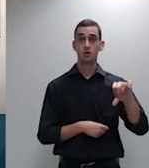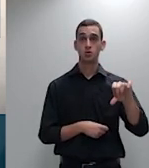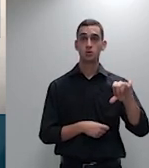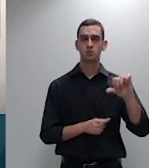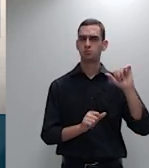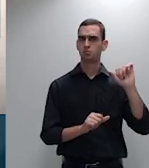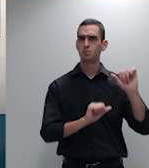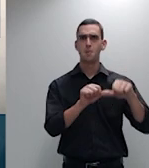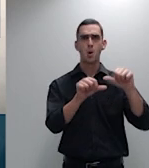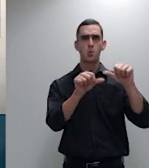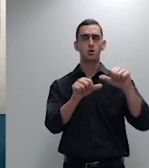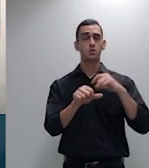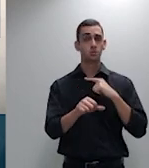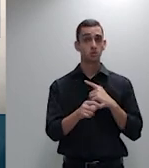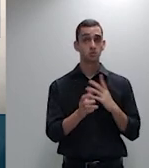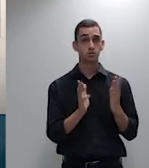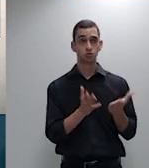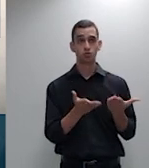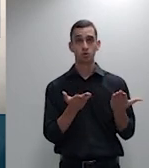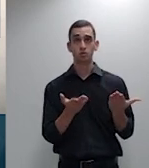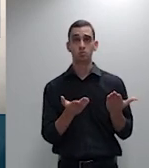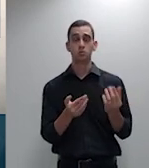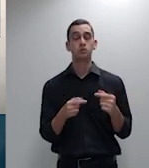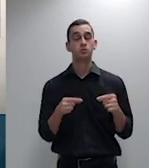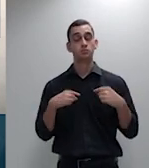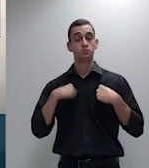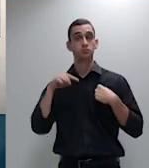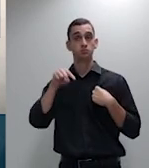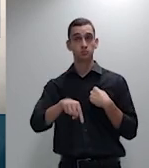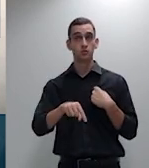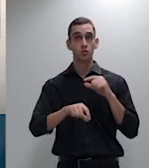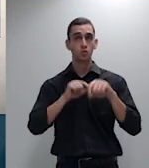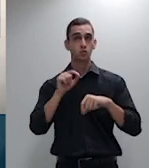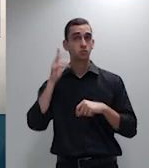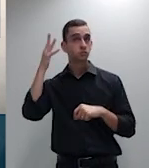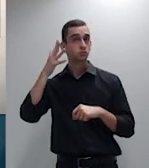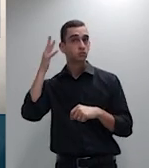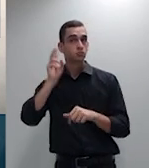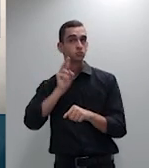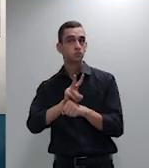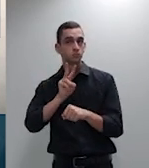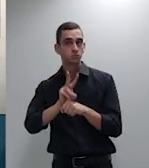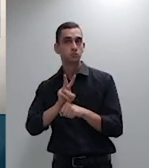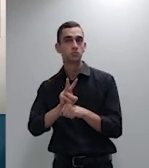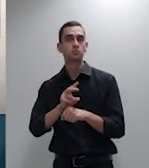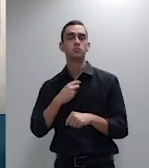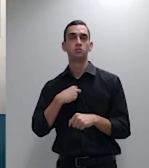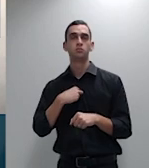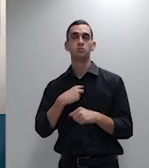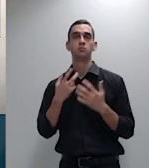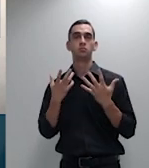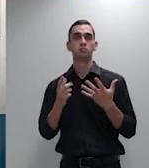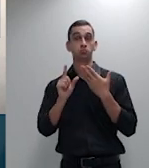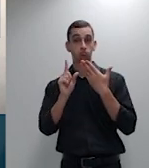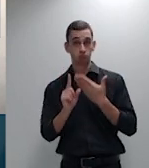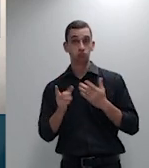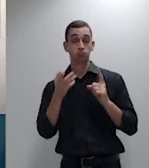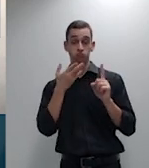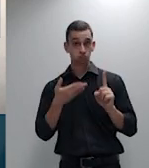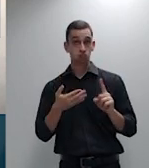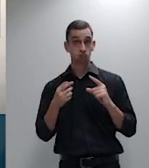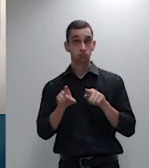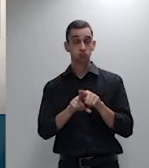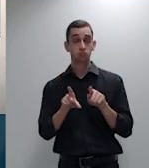específico que eu estou sustentando e que eu figuro como recorrente e recorrido na verdade discute-se sim